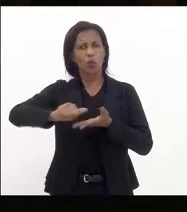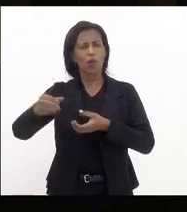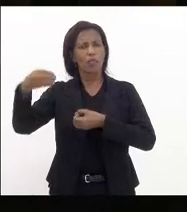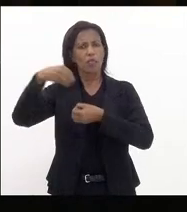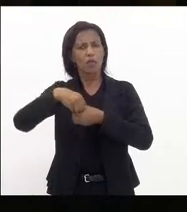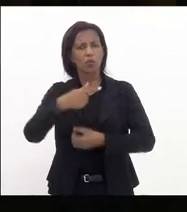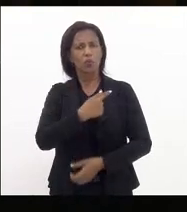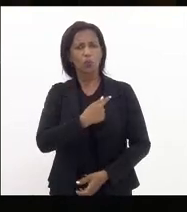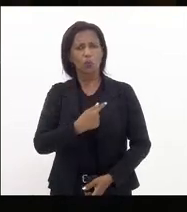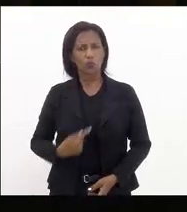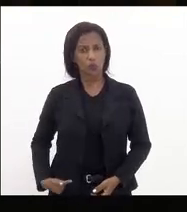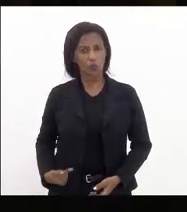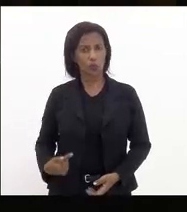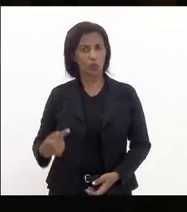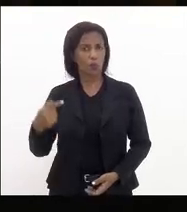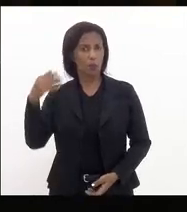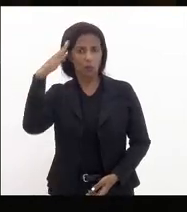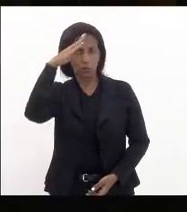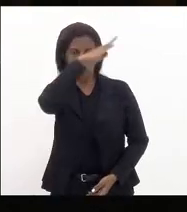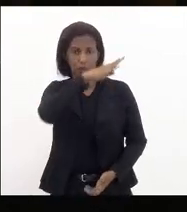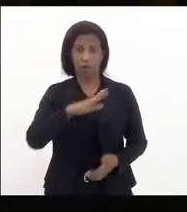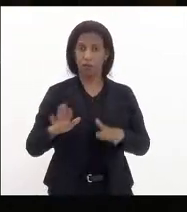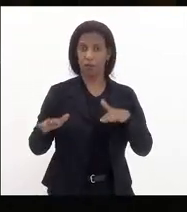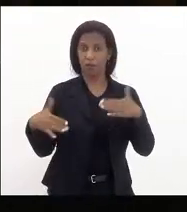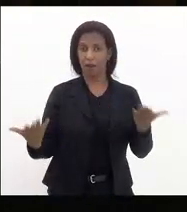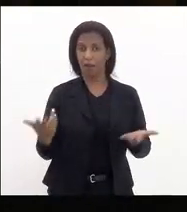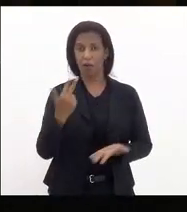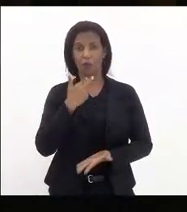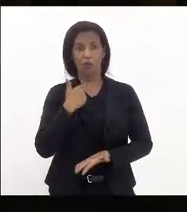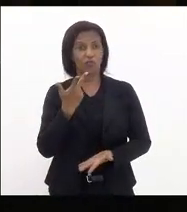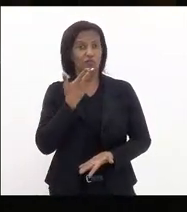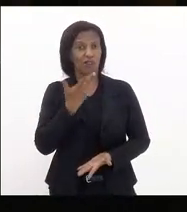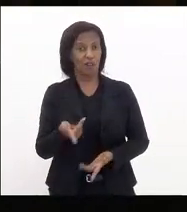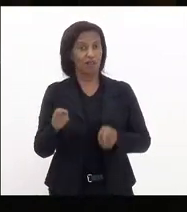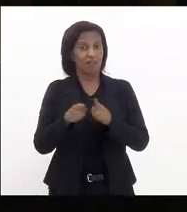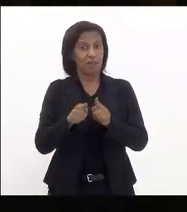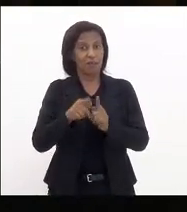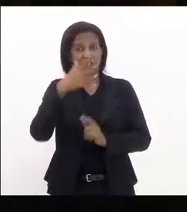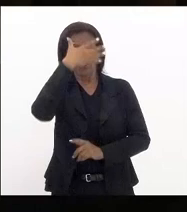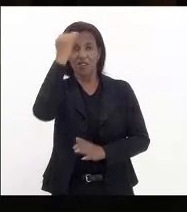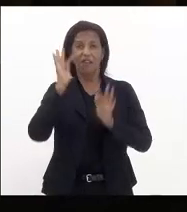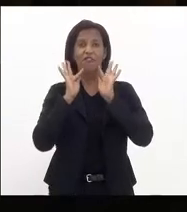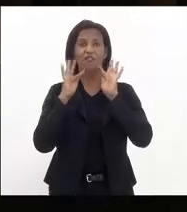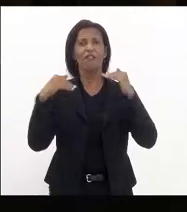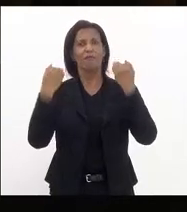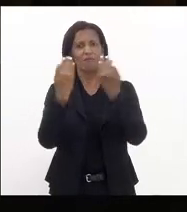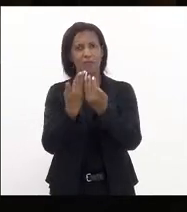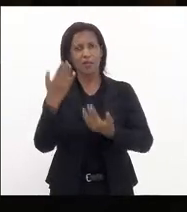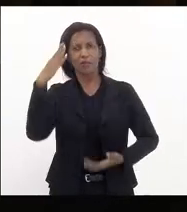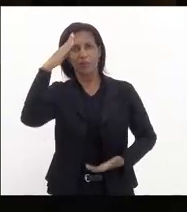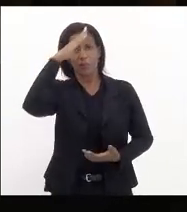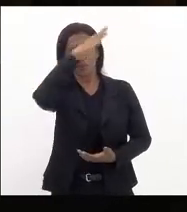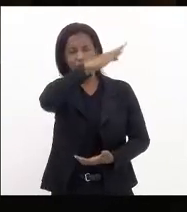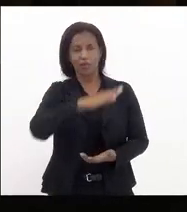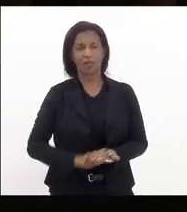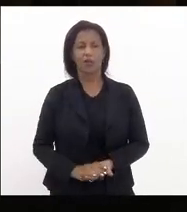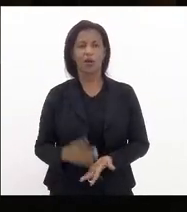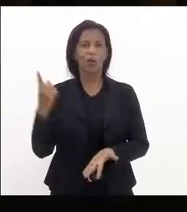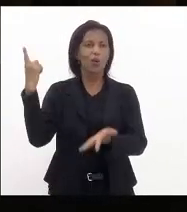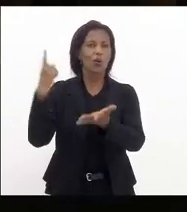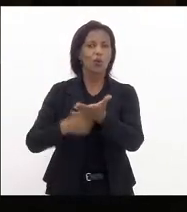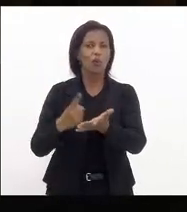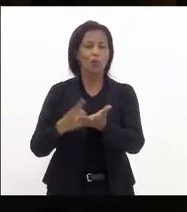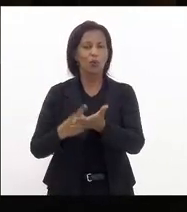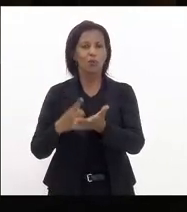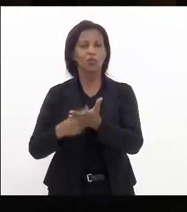do governo Bolsonaro e claro a gente não pode deixar aqui de falar da família Bolsonaro comprometidas em